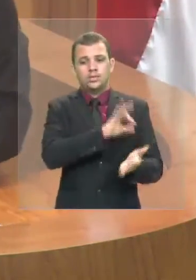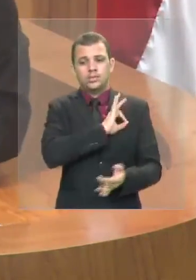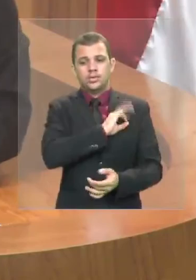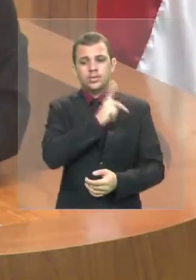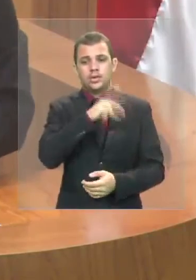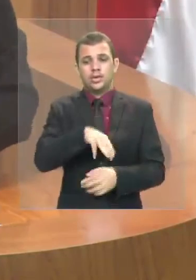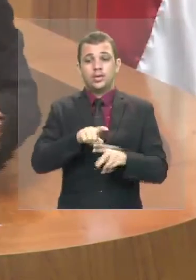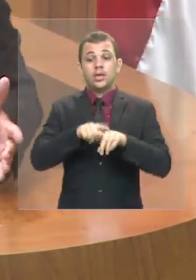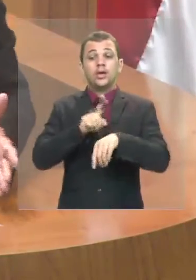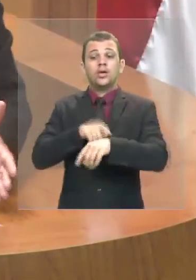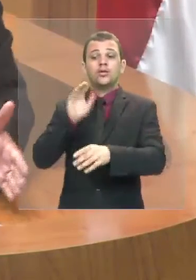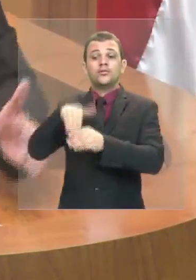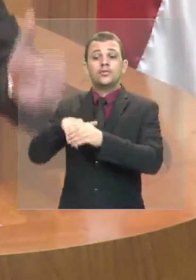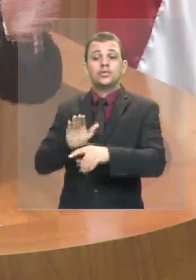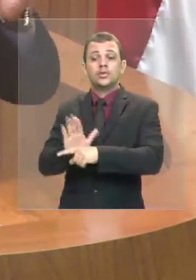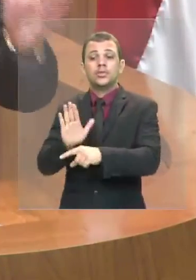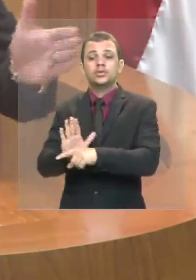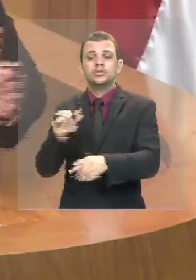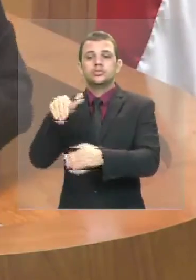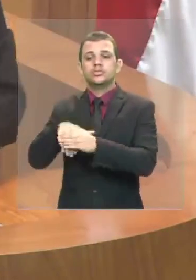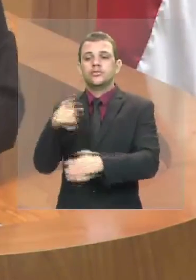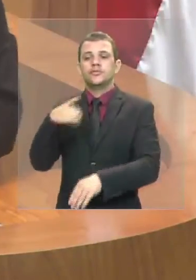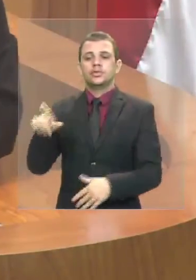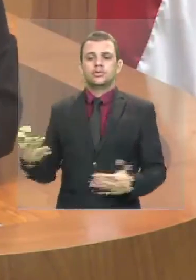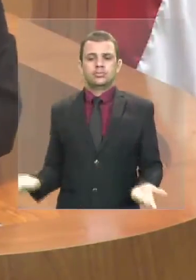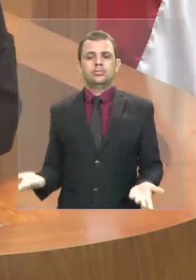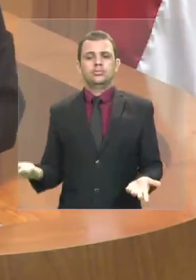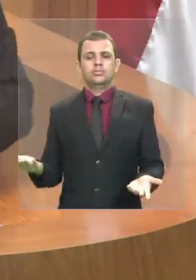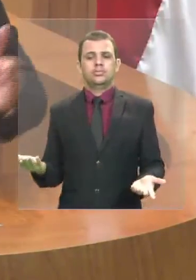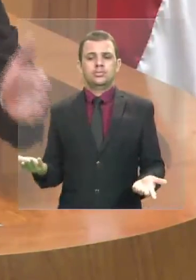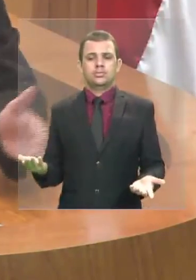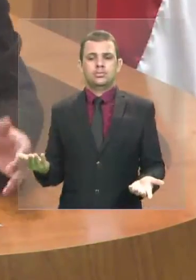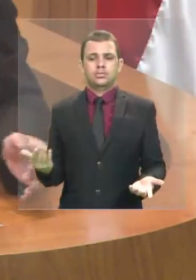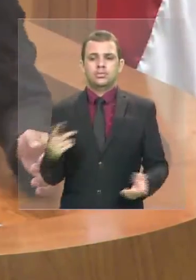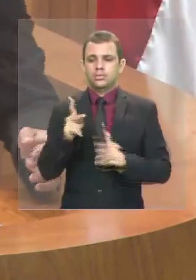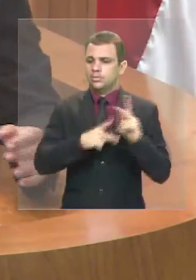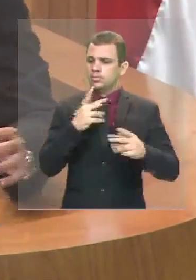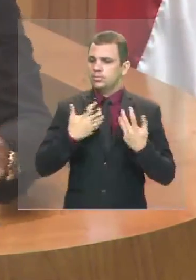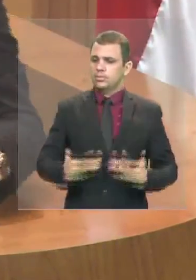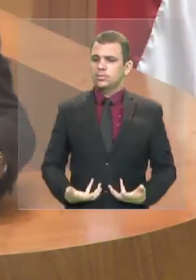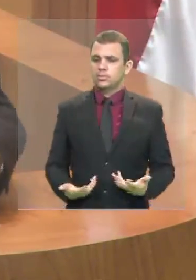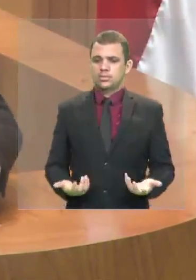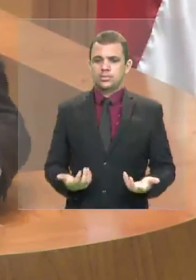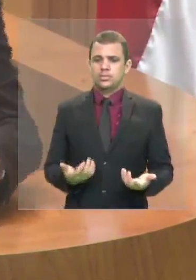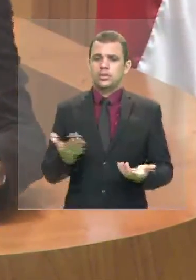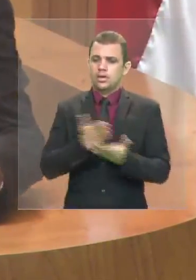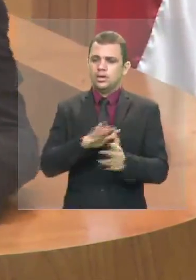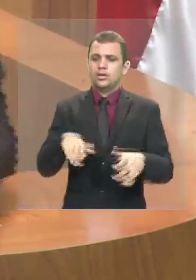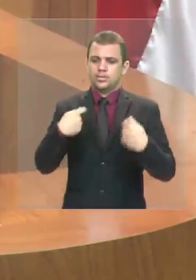contrário. Essa incoerência é que a população está cansada. Nós temos que dar um basta nisso, deputado Sousa Neto. Muito obrigado, Sr. Presidente.